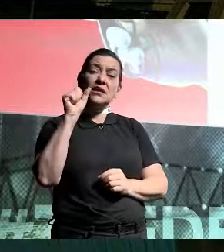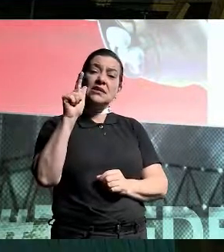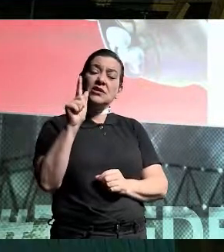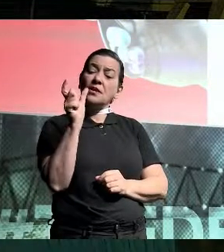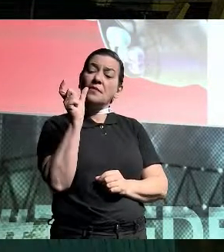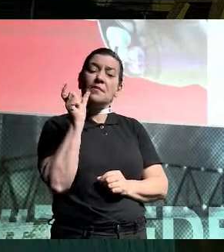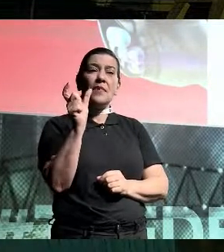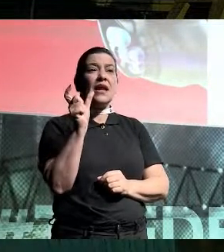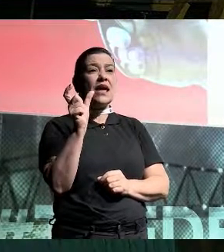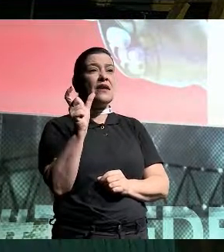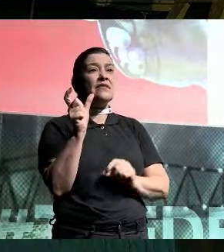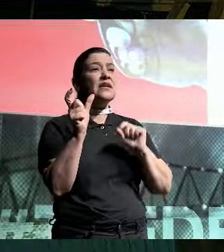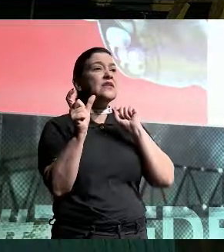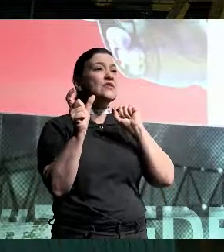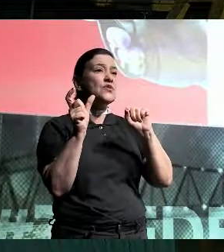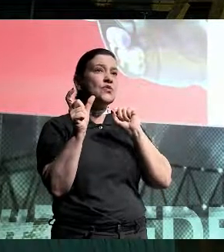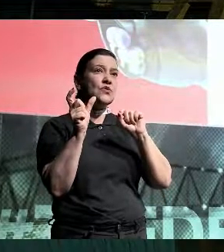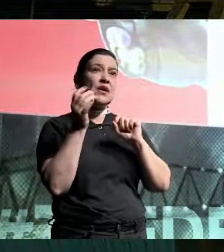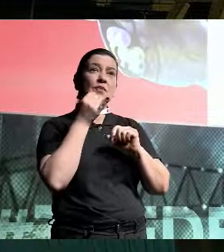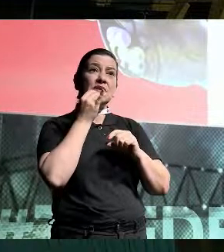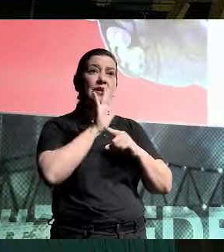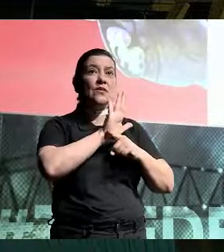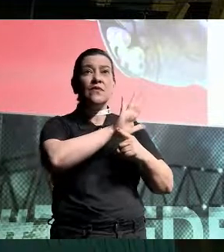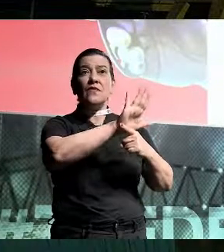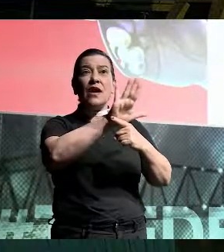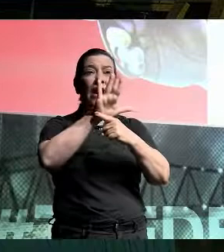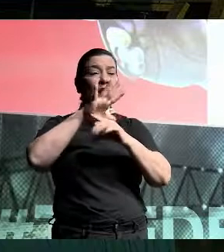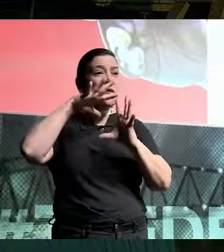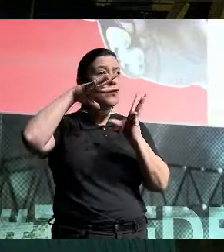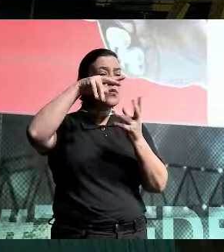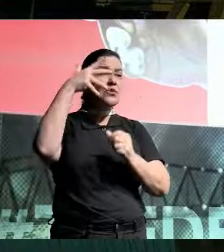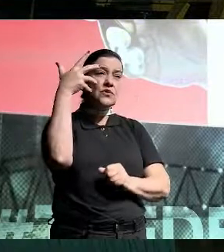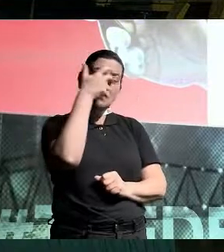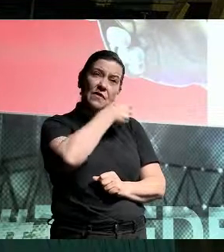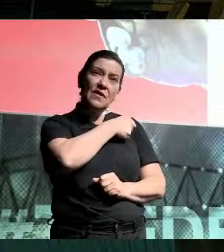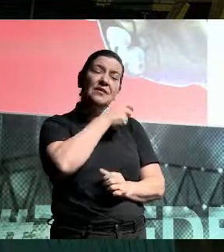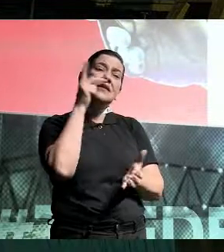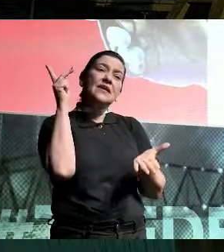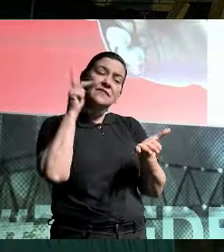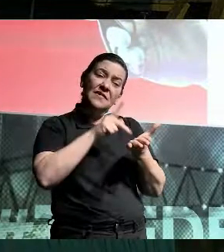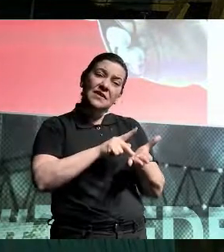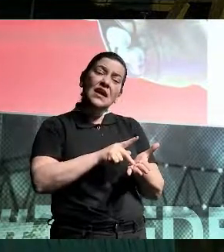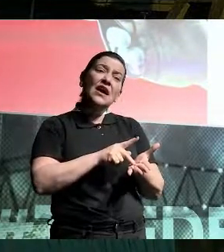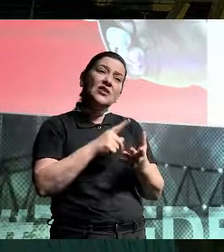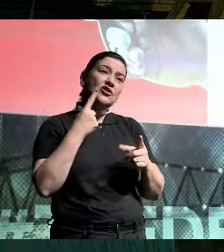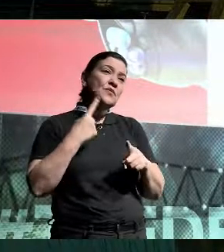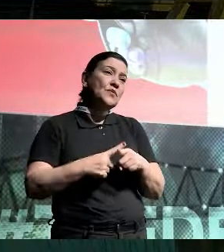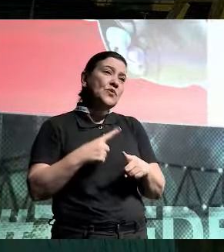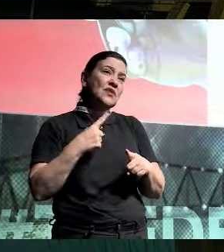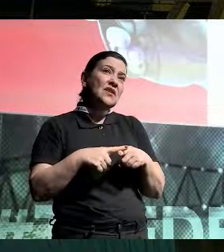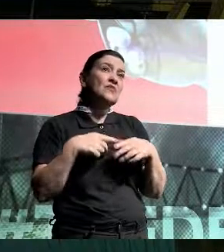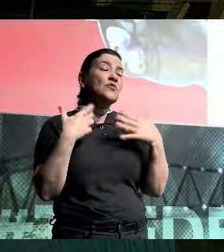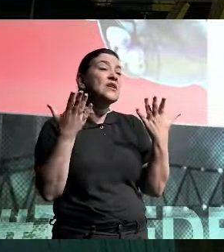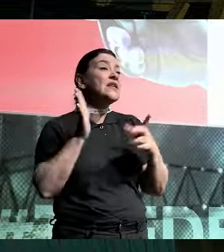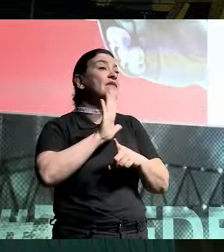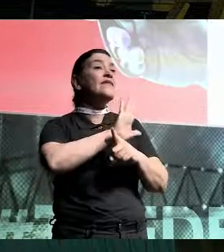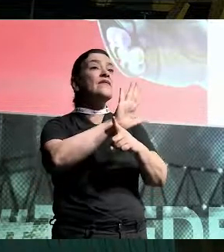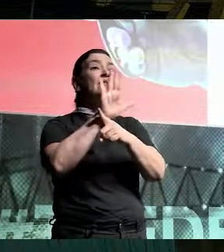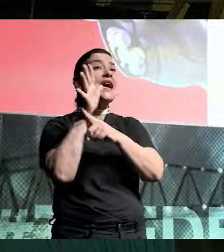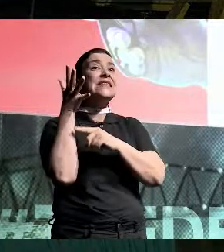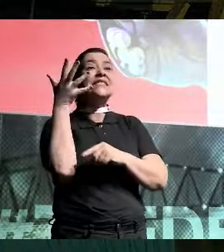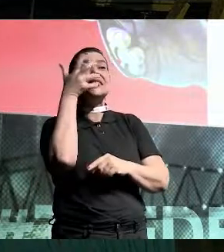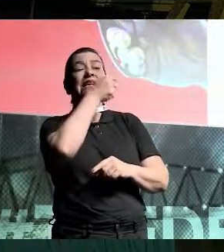palavrinhas, as três letras que não vão salvar o mundo. tem um fundo de verdade nisso, porque na verdade o que é que vai salvar o mundo?